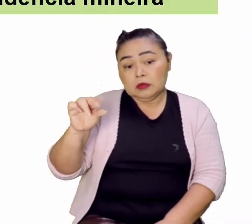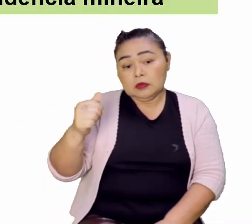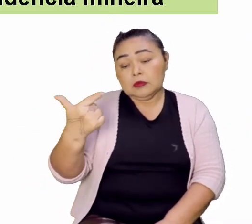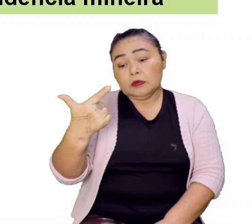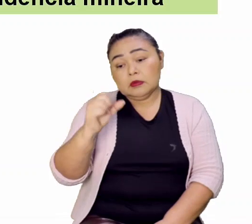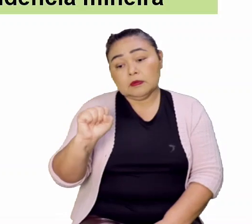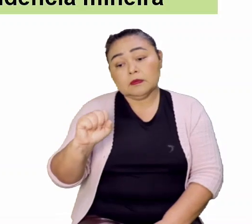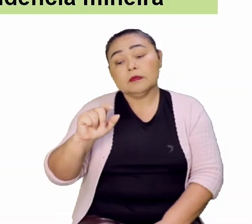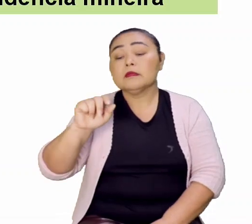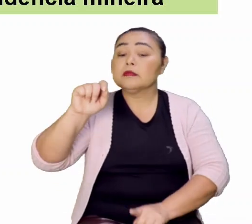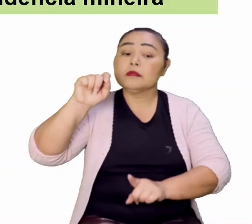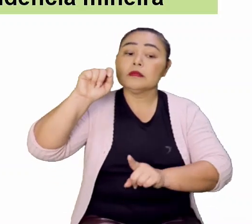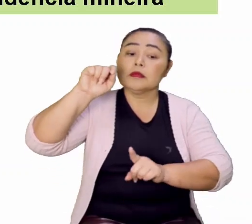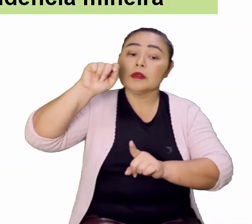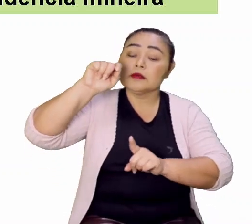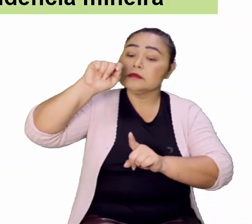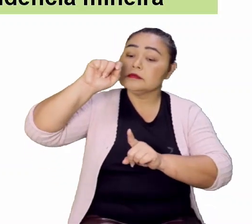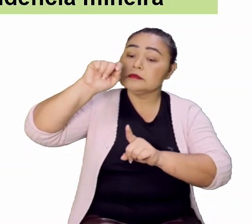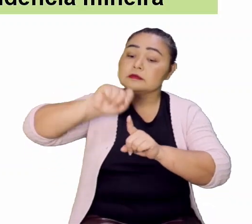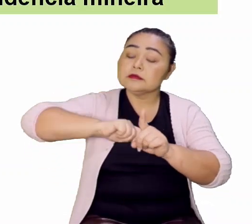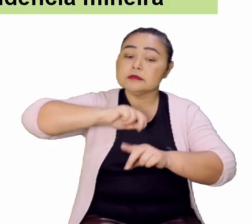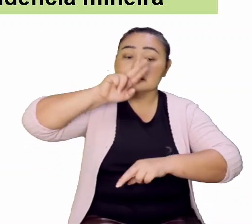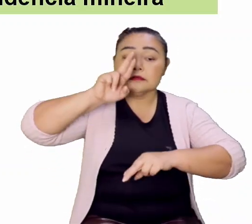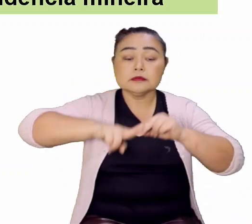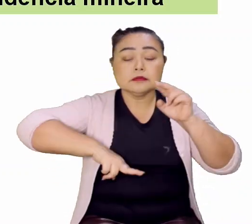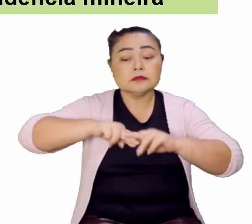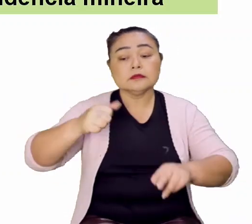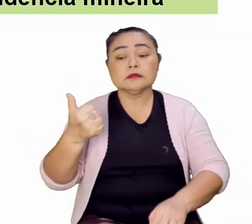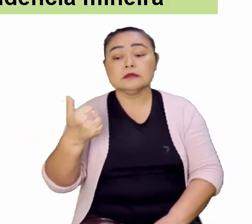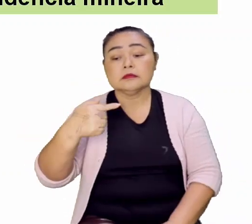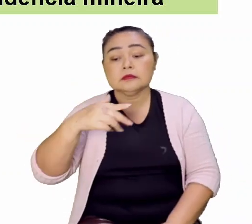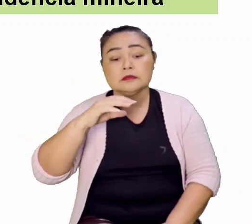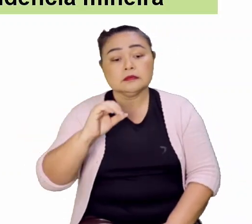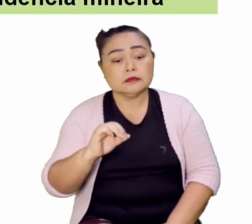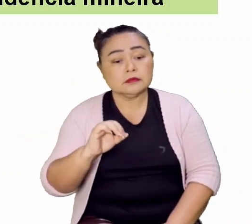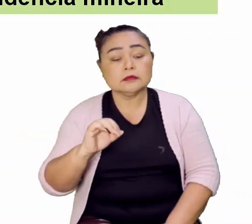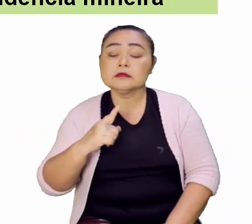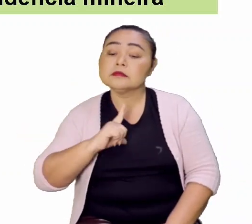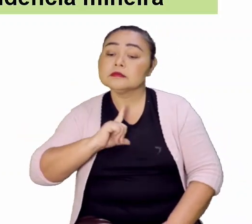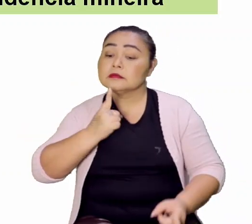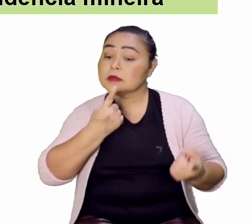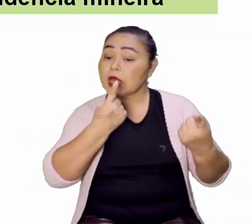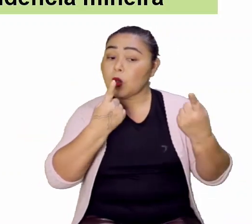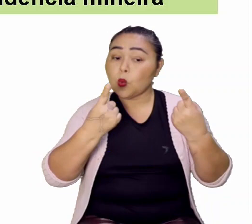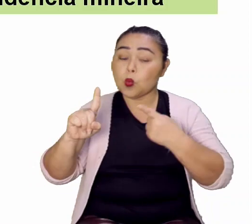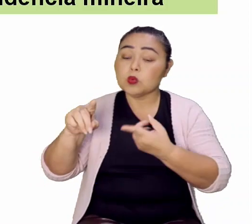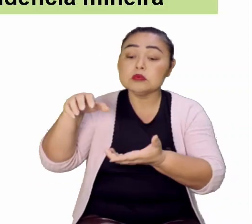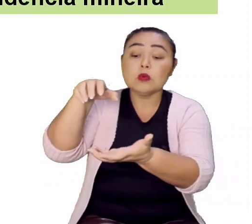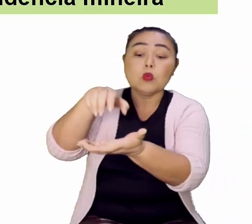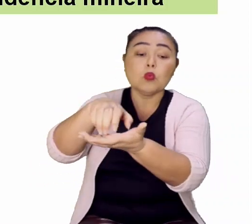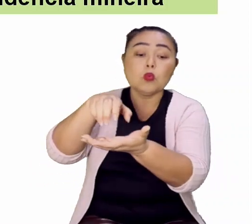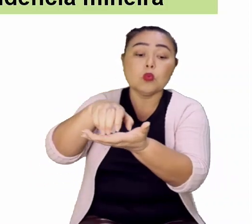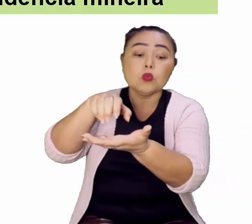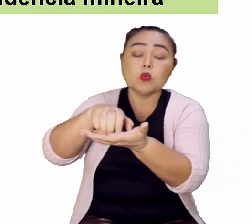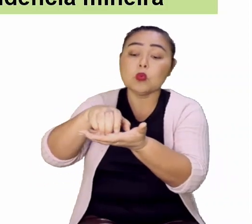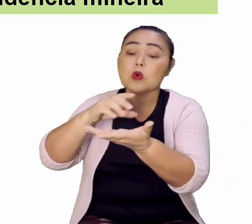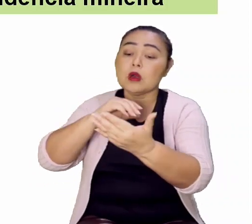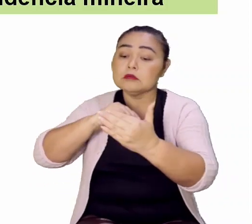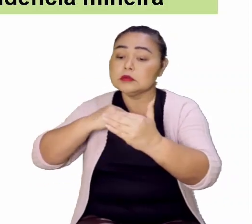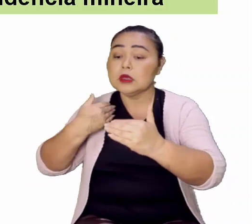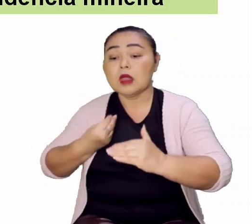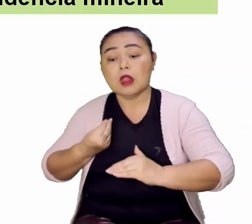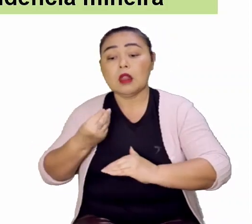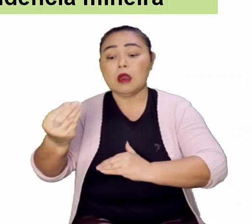que combatia a casa de fundição. Os mineradores não queriam essa